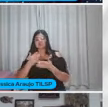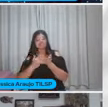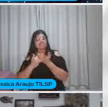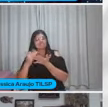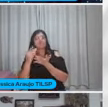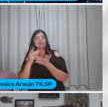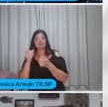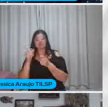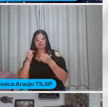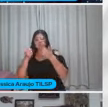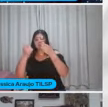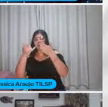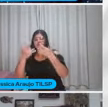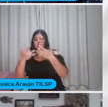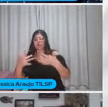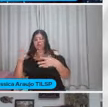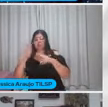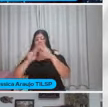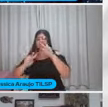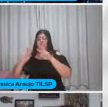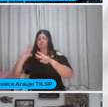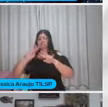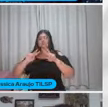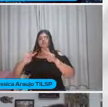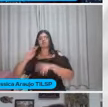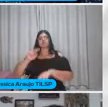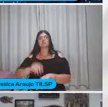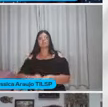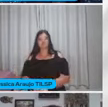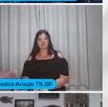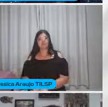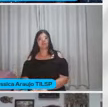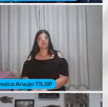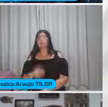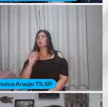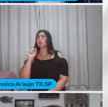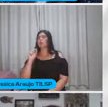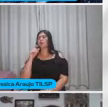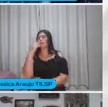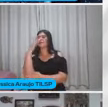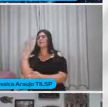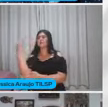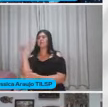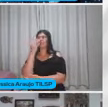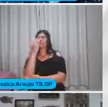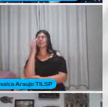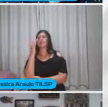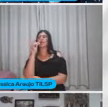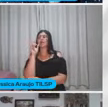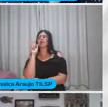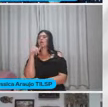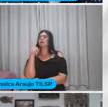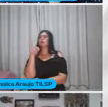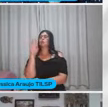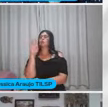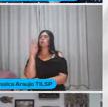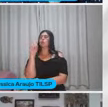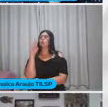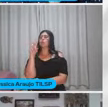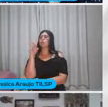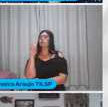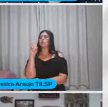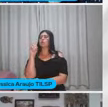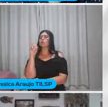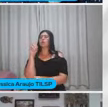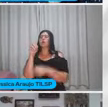desconstruir A visão antropocêntrica De natureza O esse palavrão Quer dizer aí? Antropos